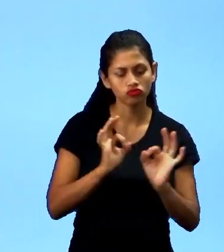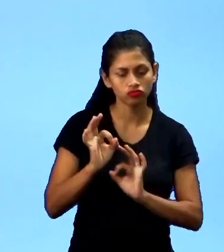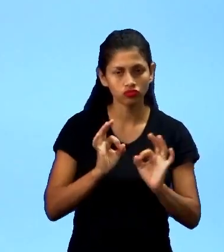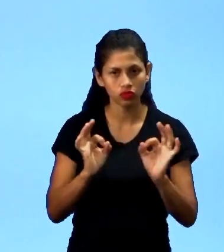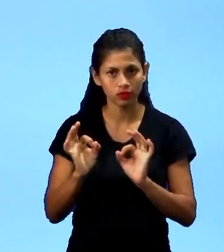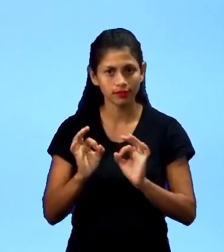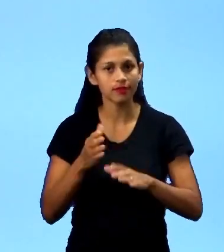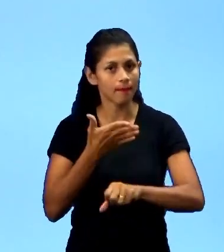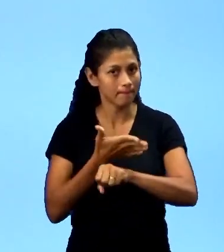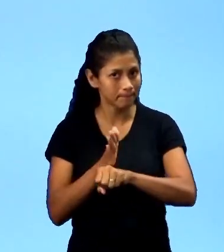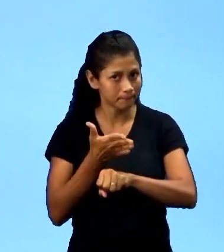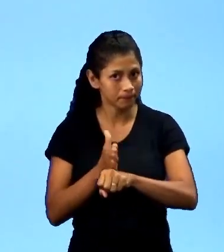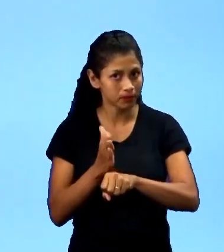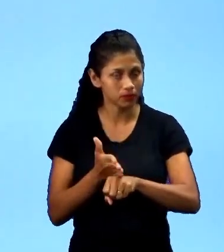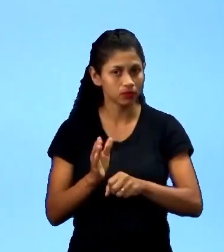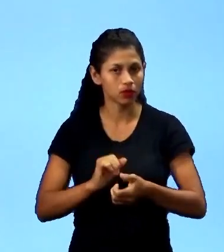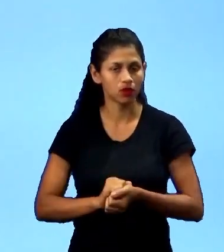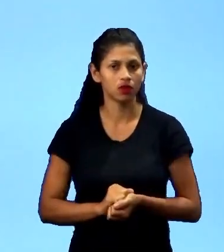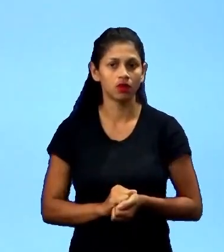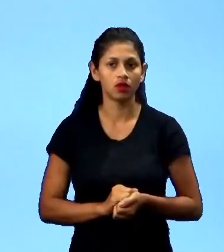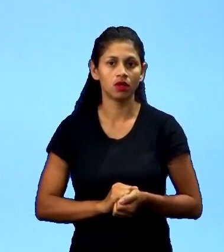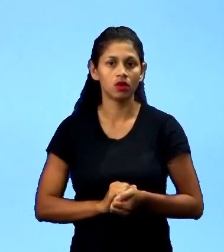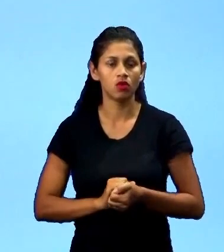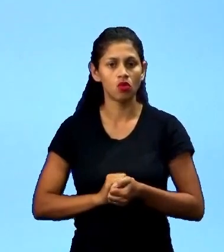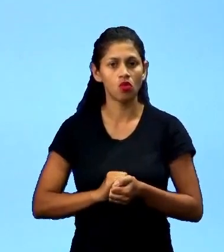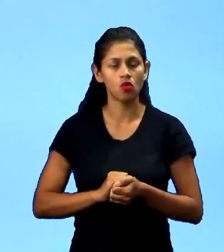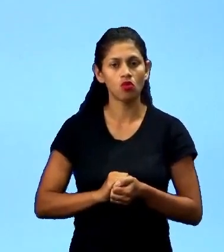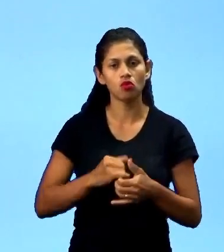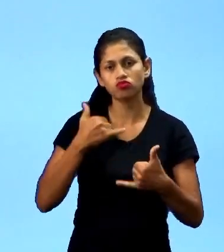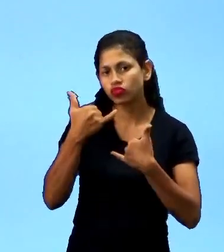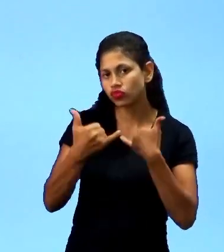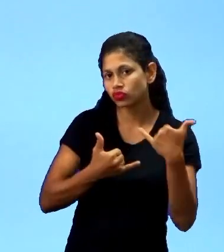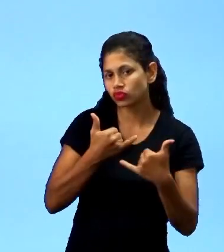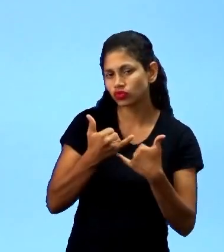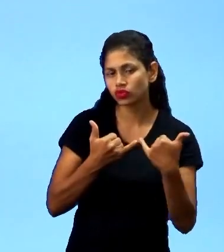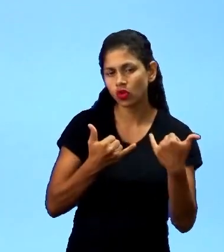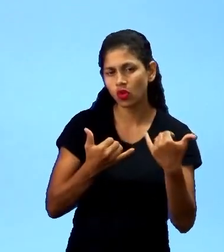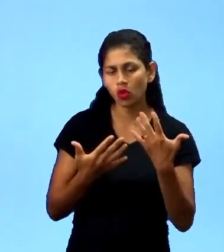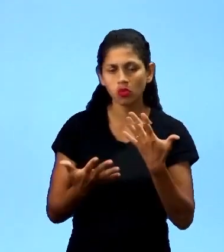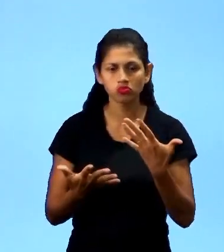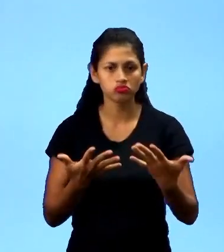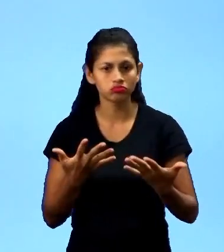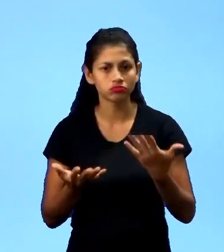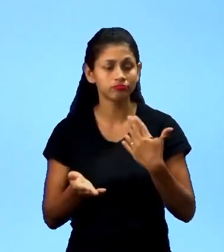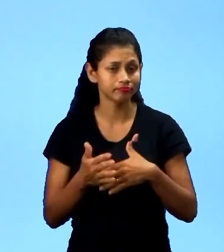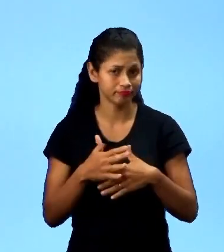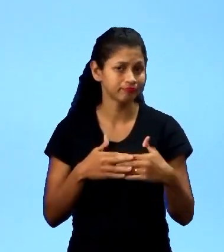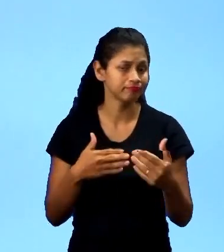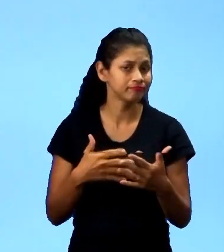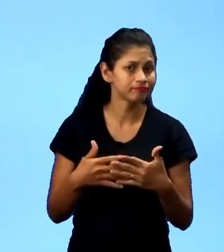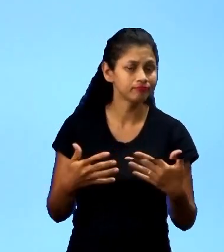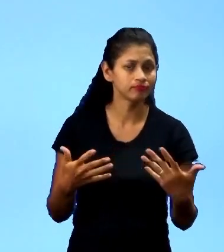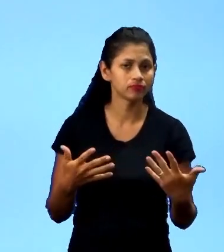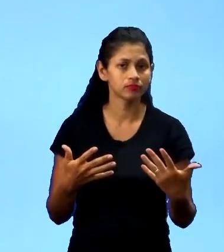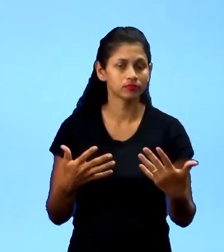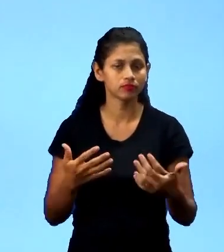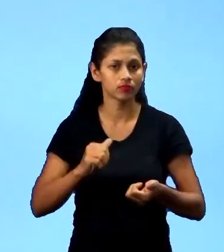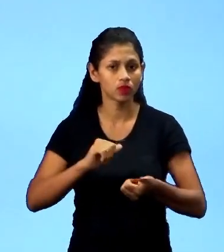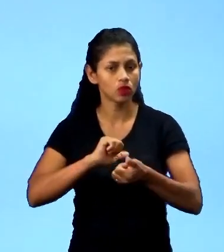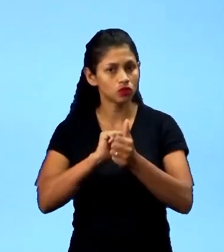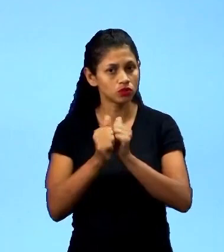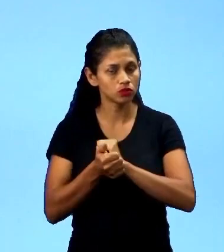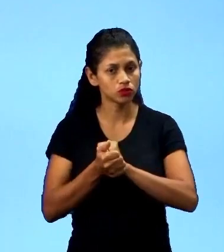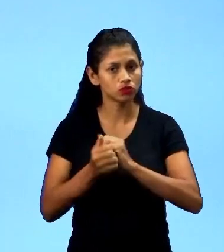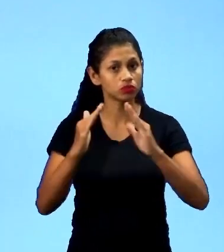Tranquilo? O jogo a gente consegue adaptar um pouco mais, ele é um pouco mais flexível. E no caso do esporte educacional, a gente sempre está